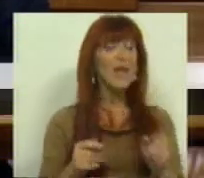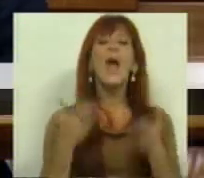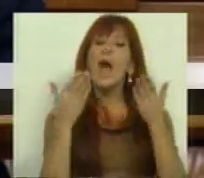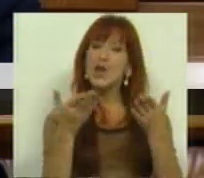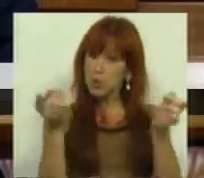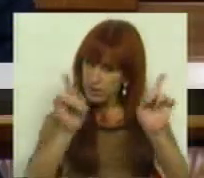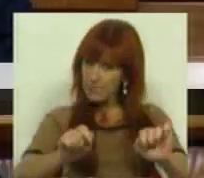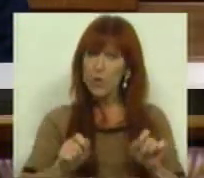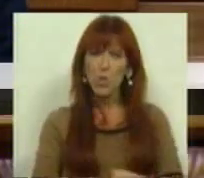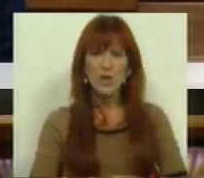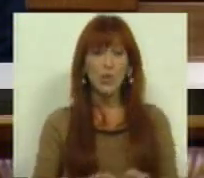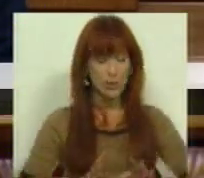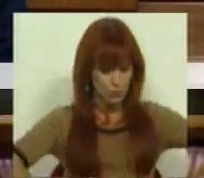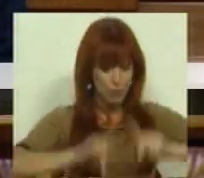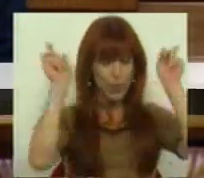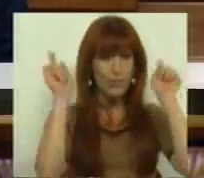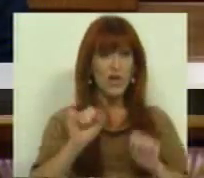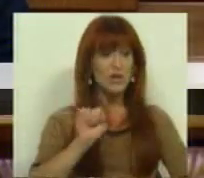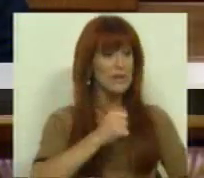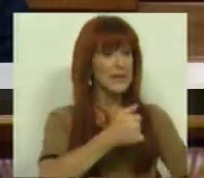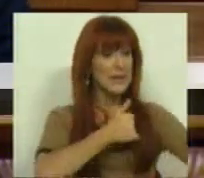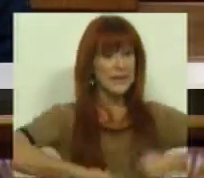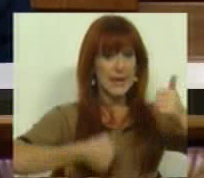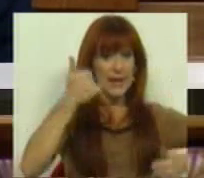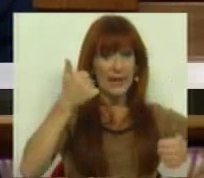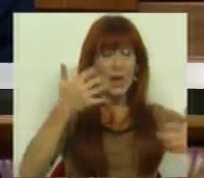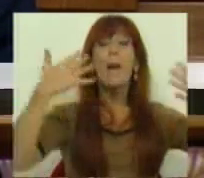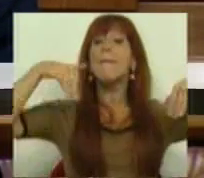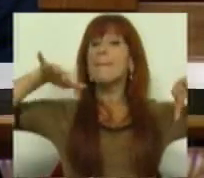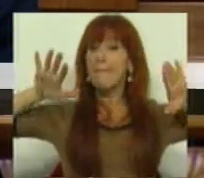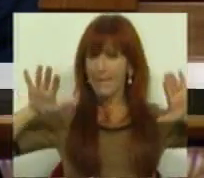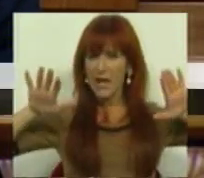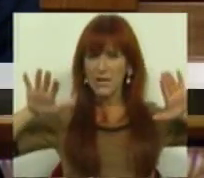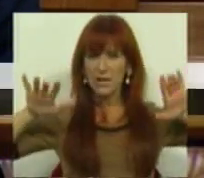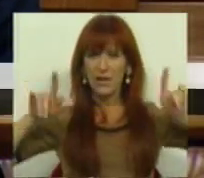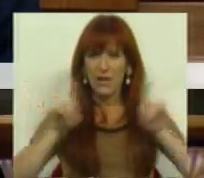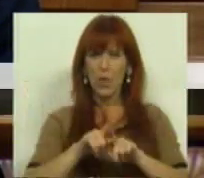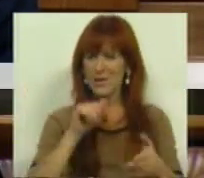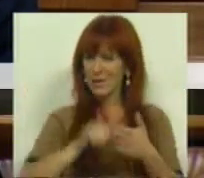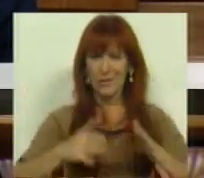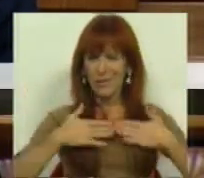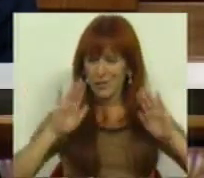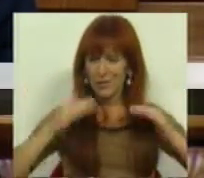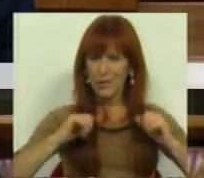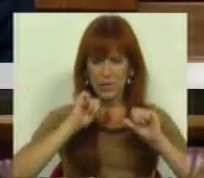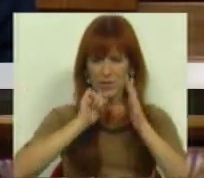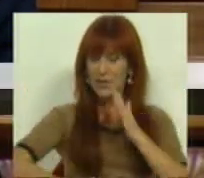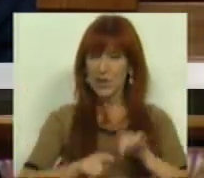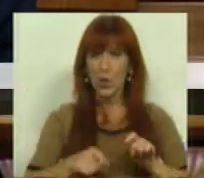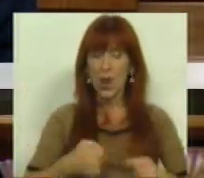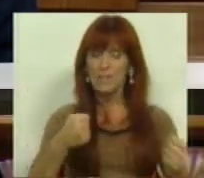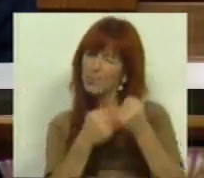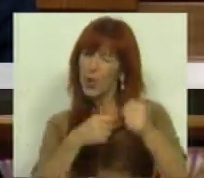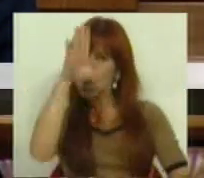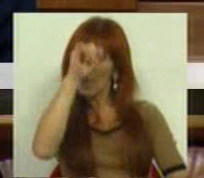que contribua também para o desenvolvimento das nossas cidades. Mas não nos demitimos de desafiar o governo